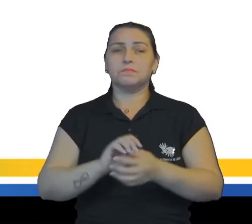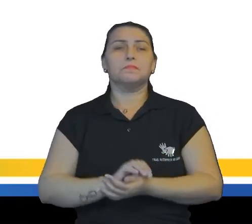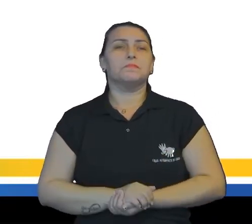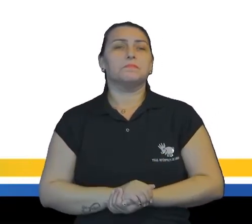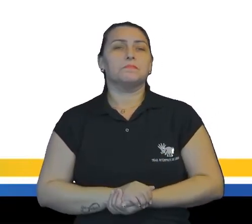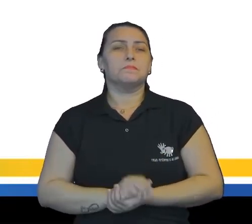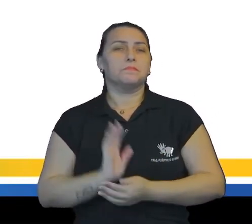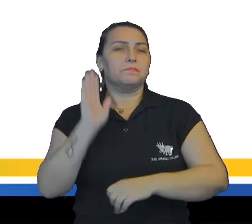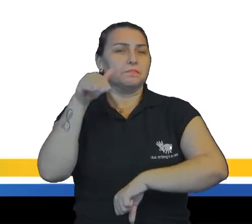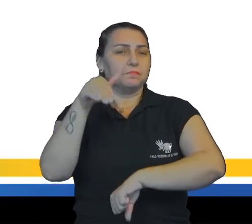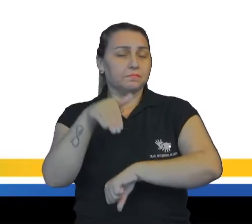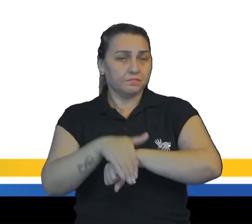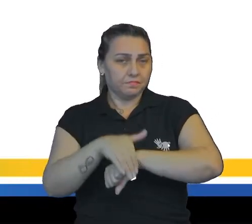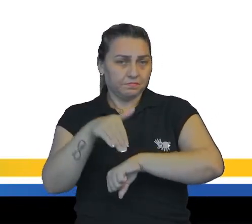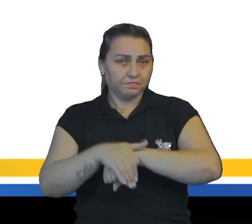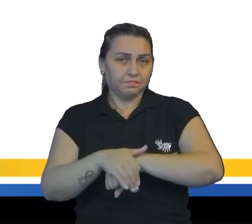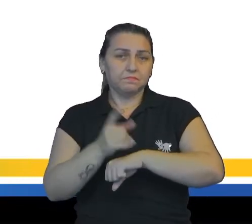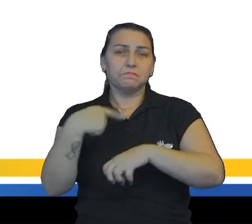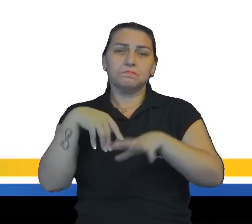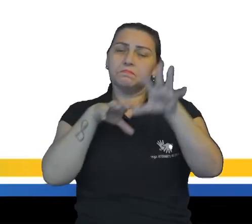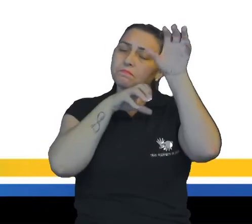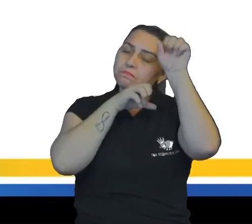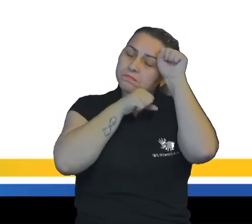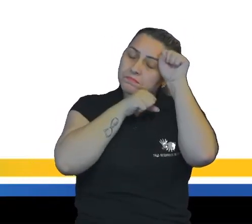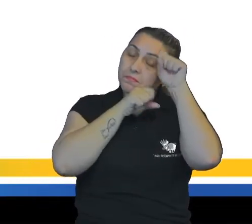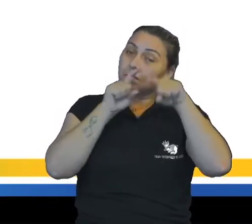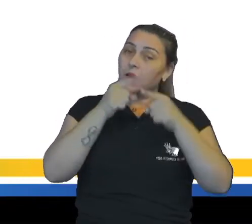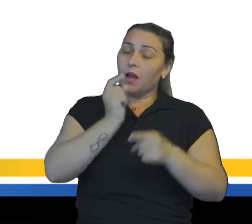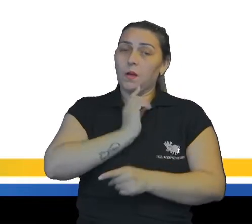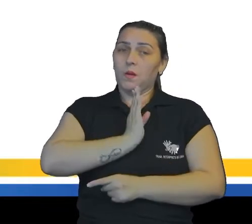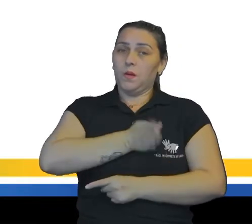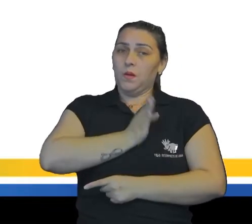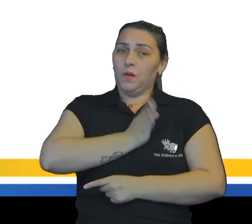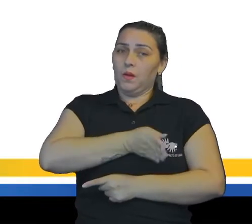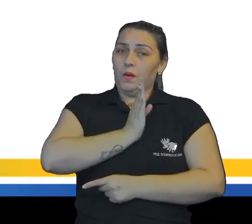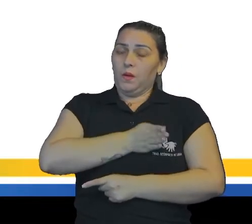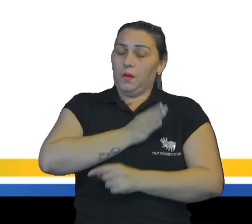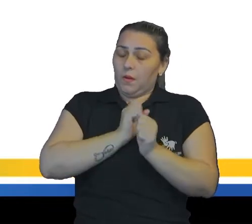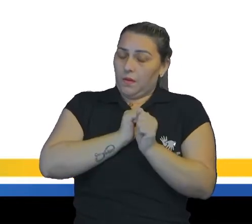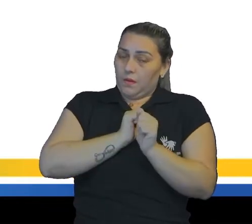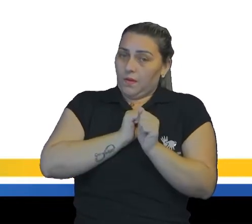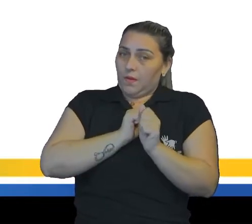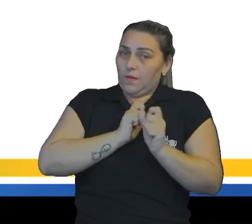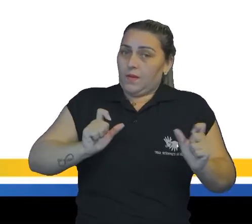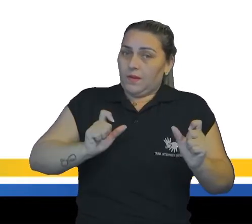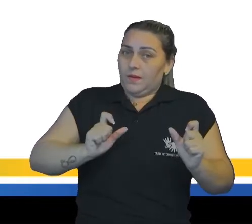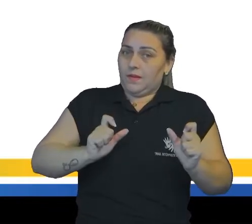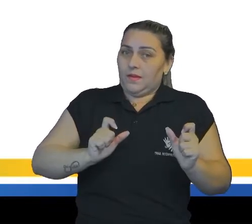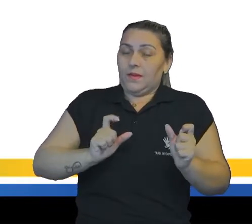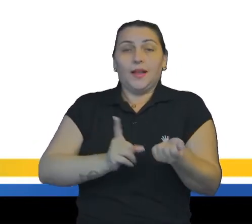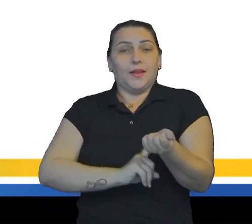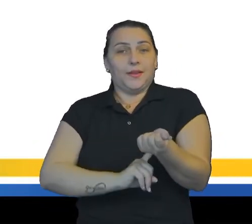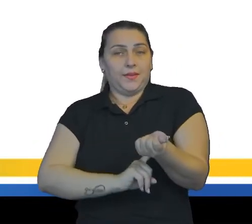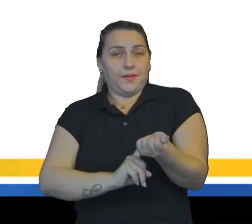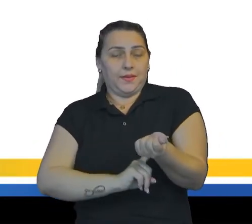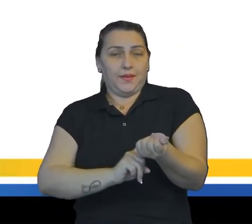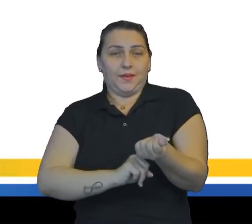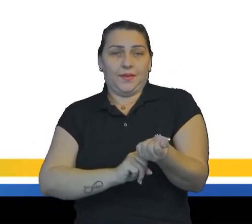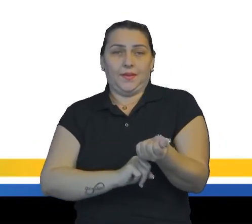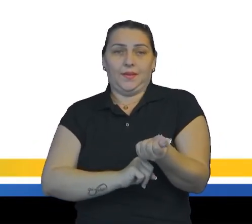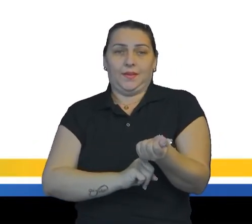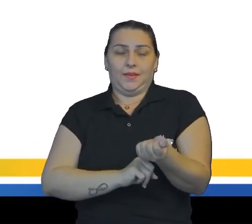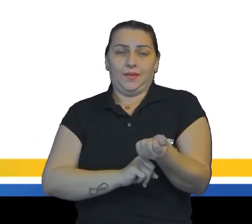que diz assim, De noite eu ia dormir, mas o coração se mantinha acordado, em expectativa, e de puro